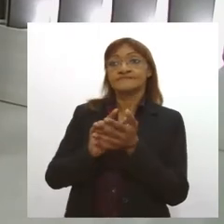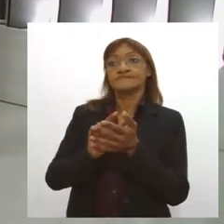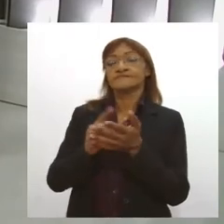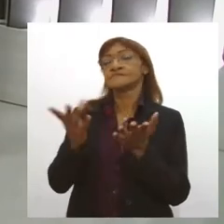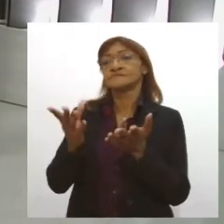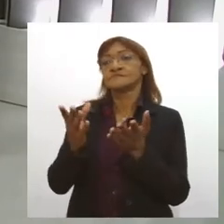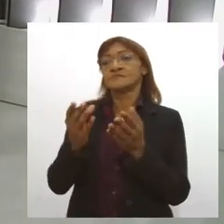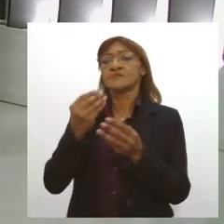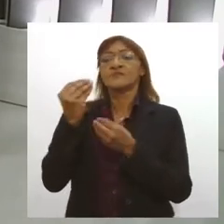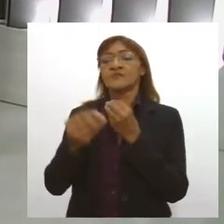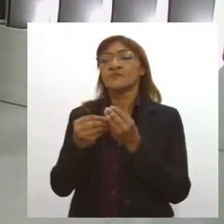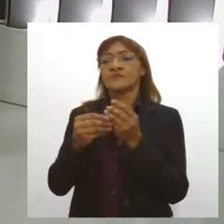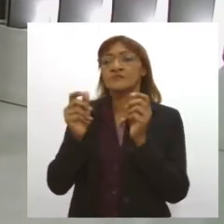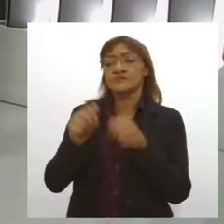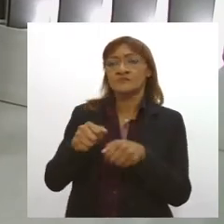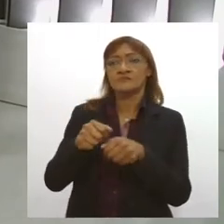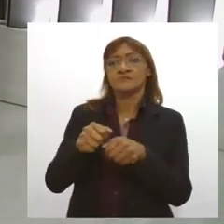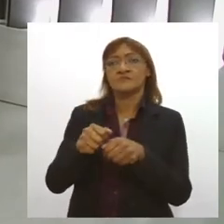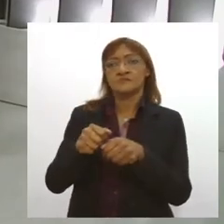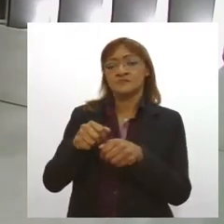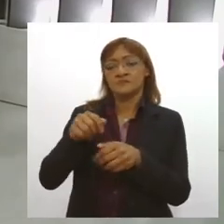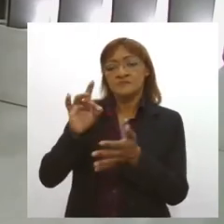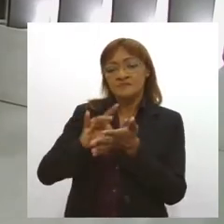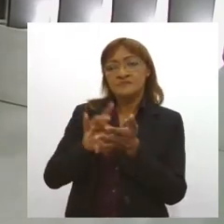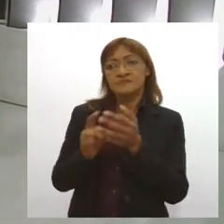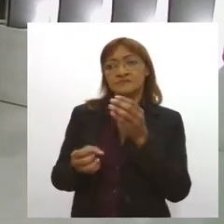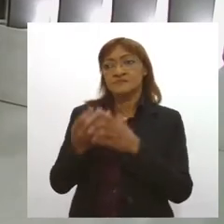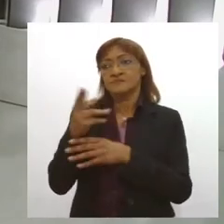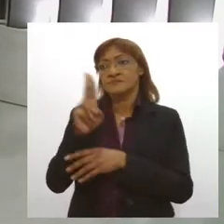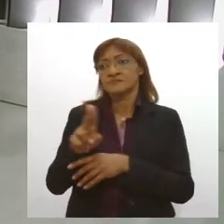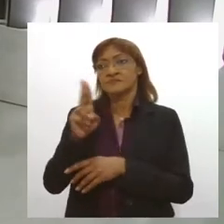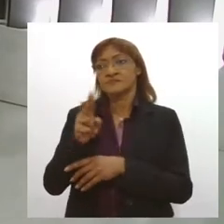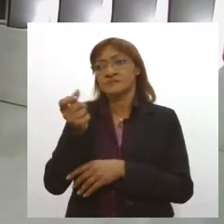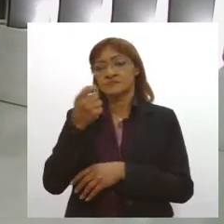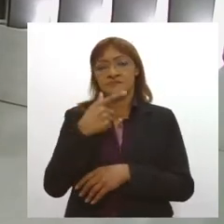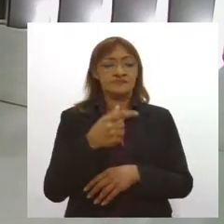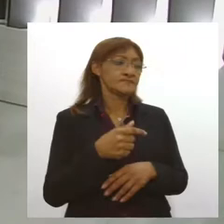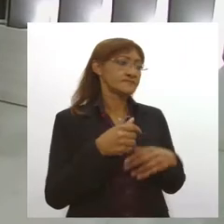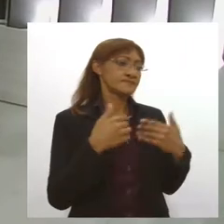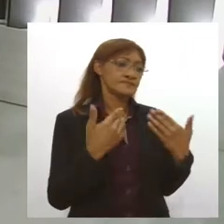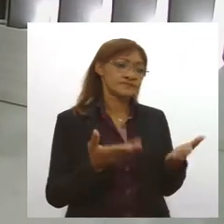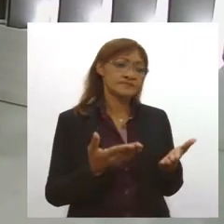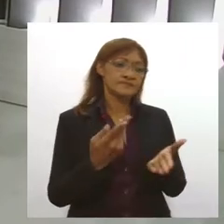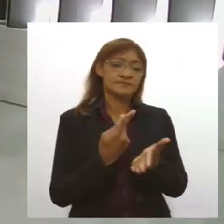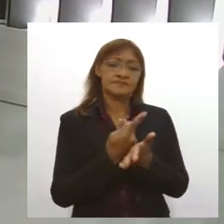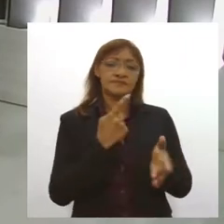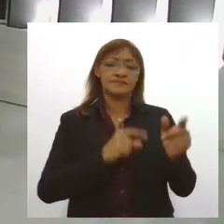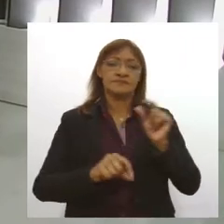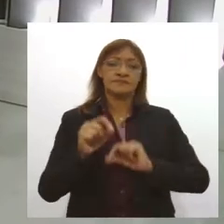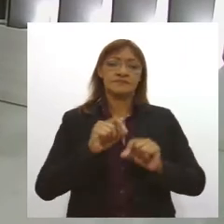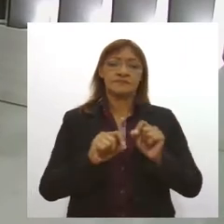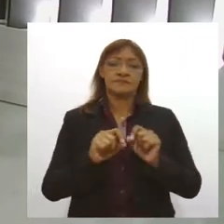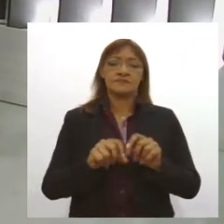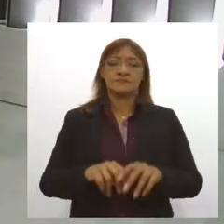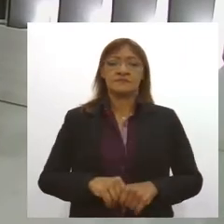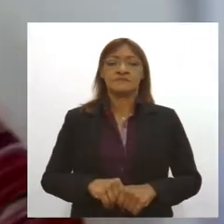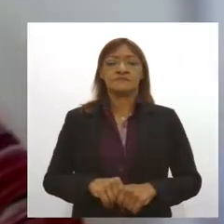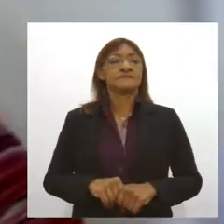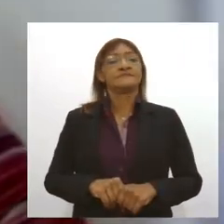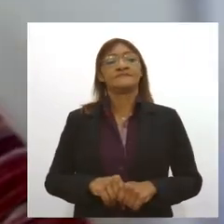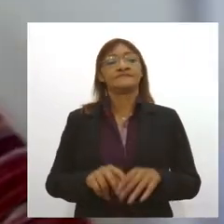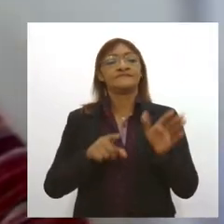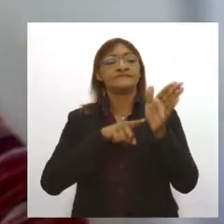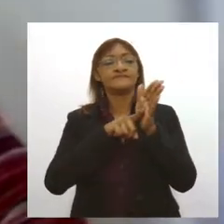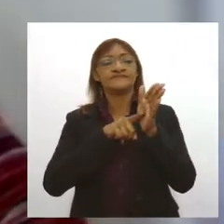são precisas para que ele se torne definitivo? Então, o que acontece é que os estudos, eles ainda estão sendo